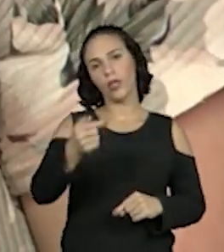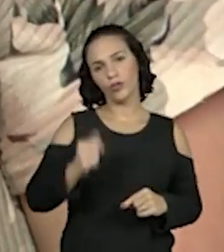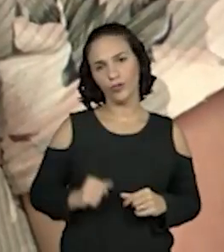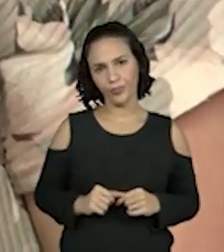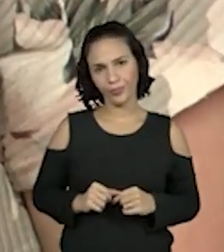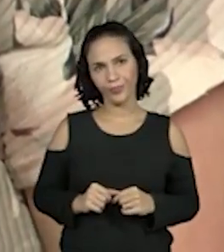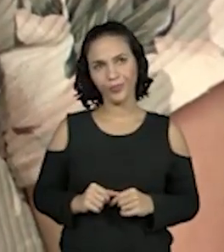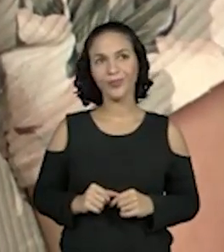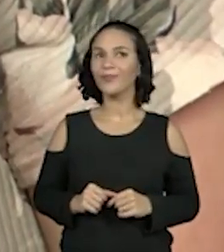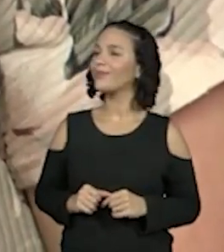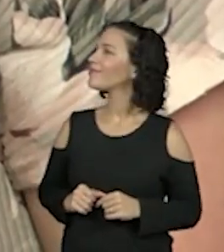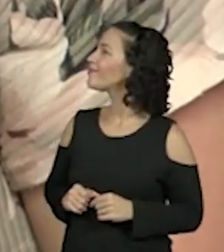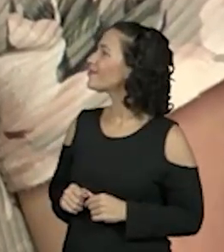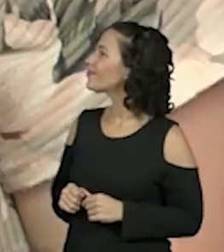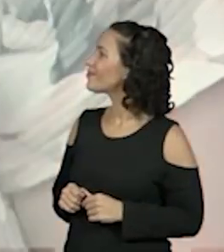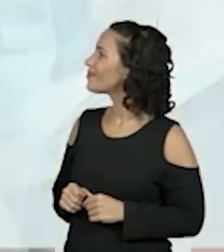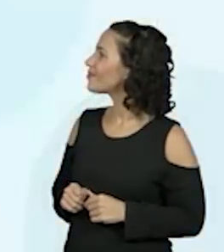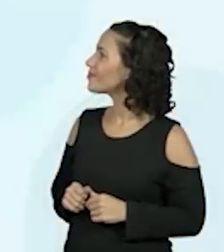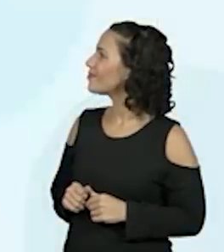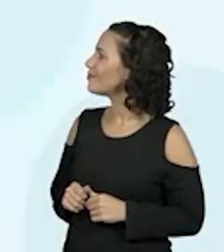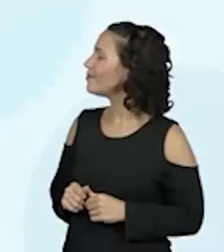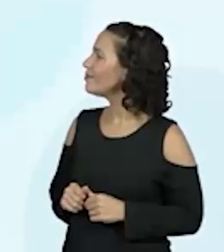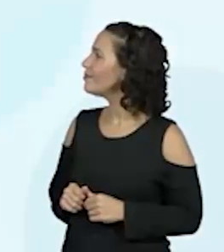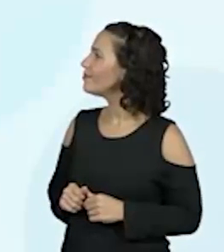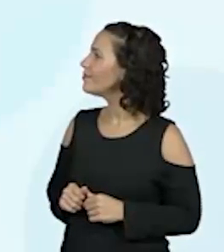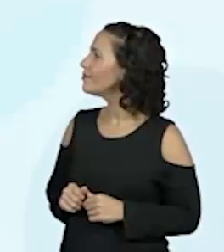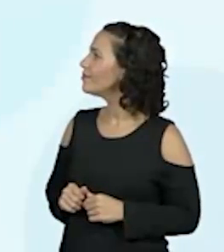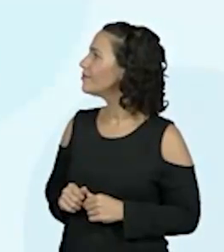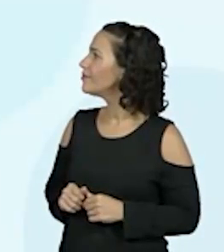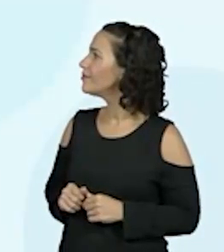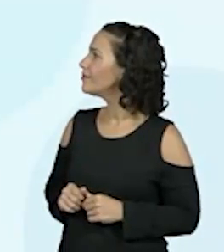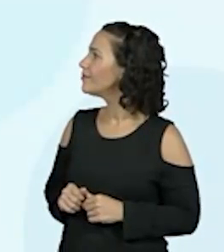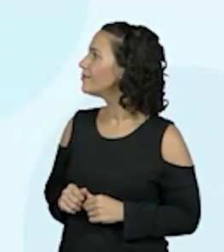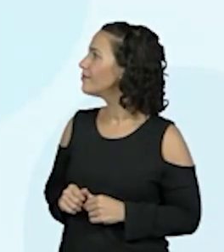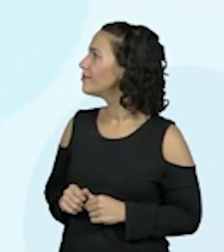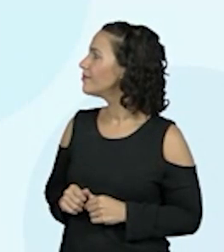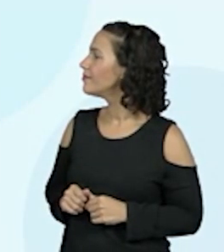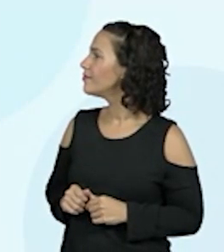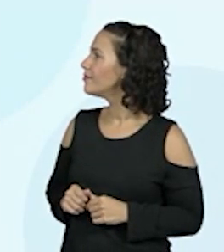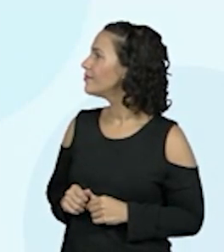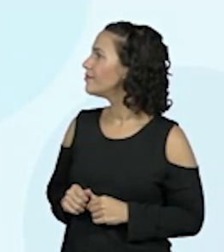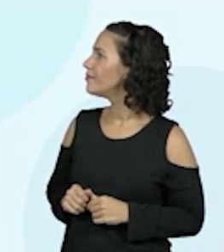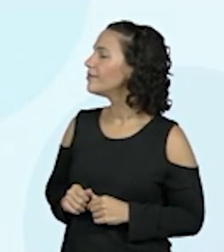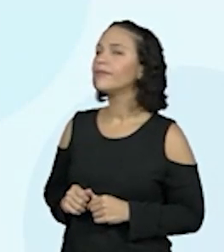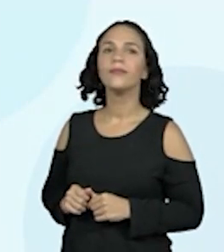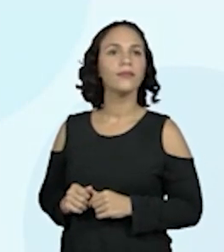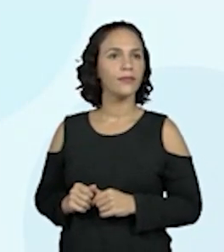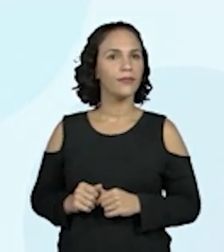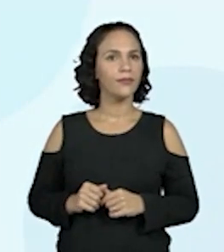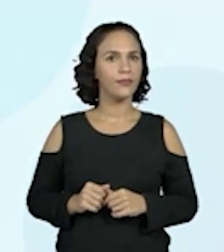o tal do quarenta, quatrocentos e quarenta e sete vai ficar